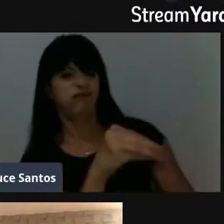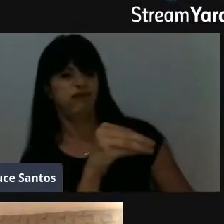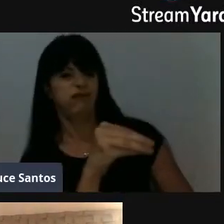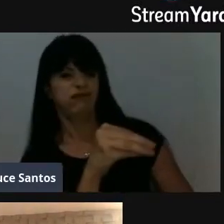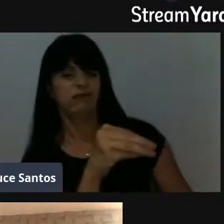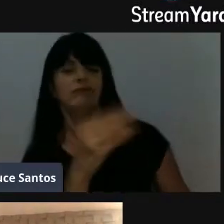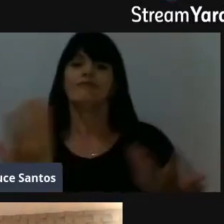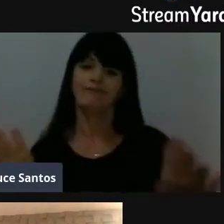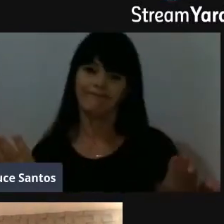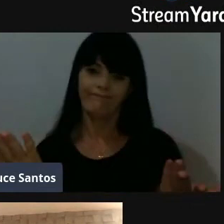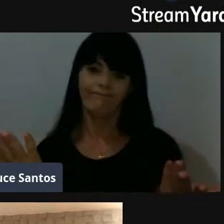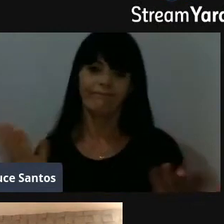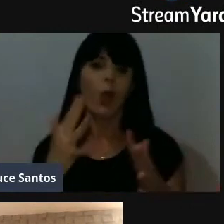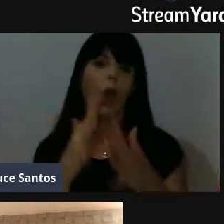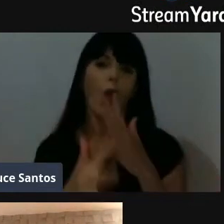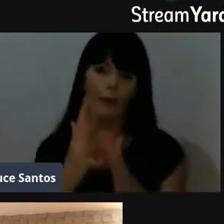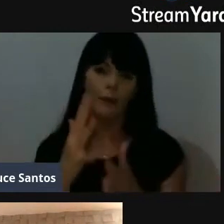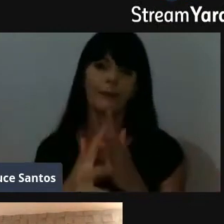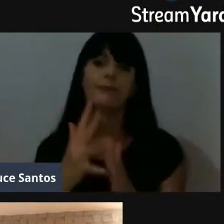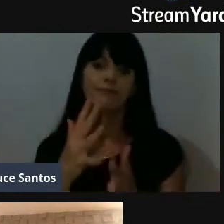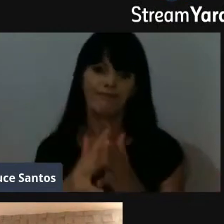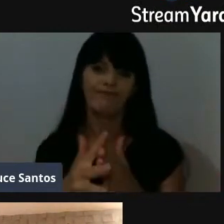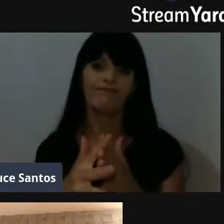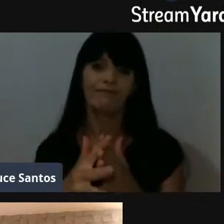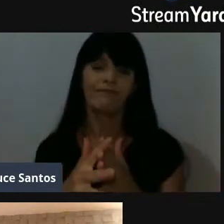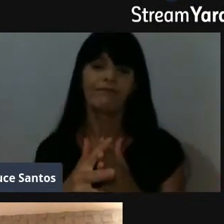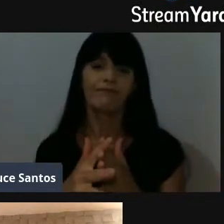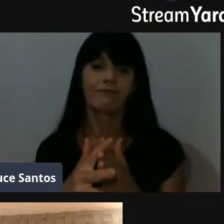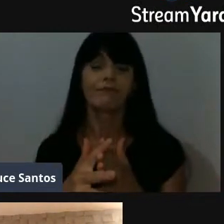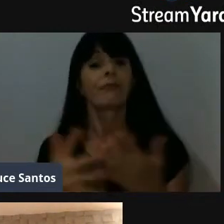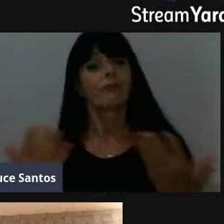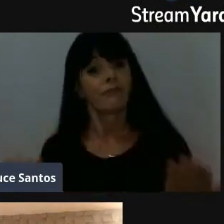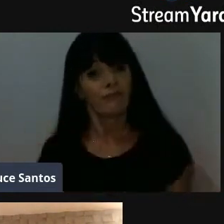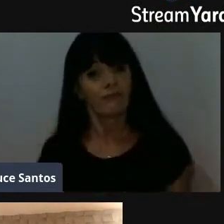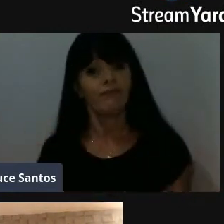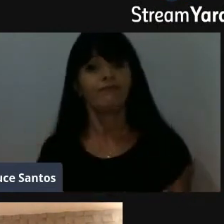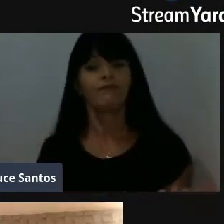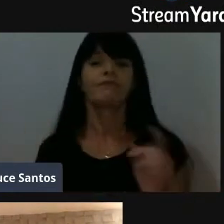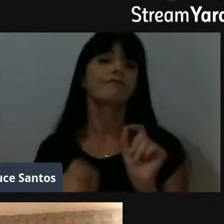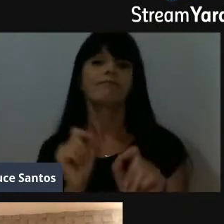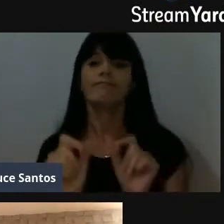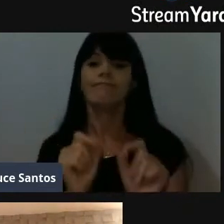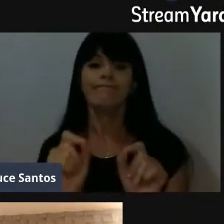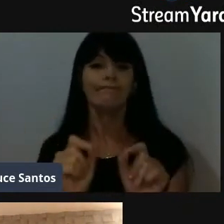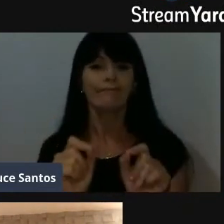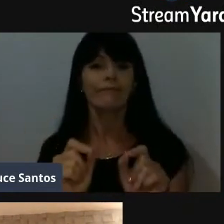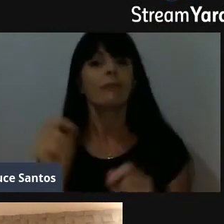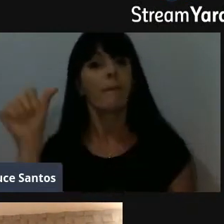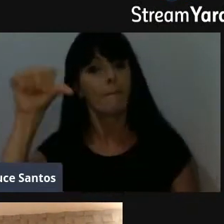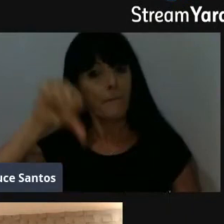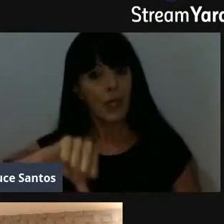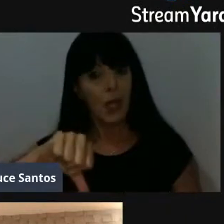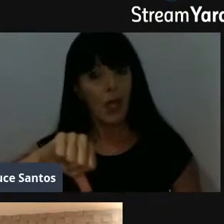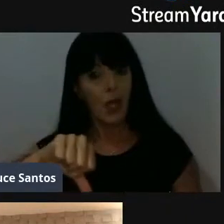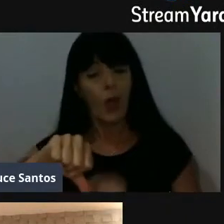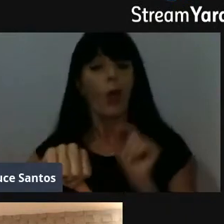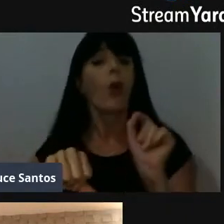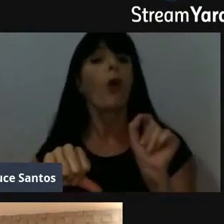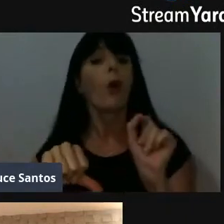pesado, fica complicado. Então, a situação ainda fica pior